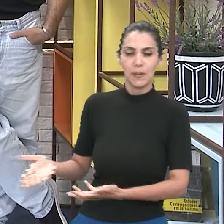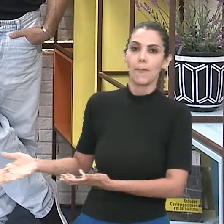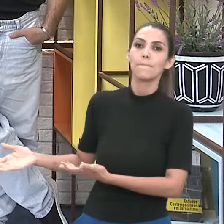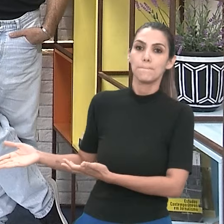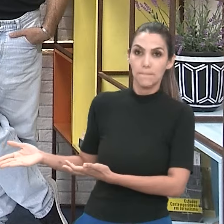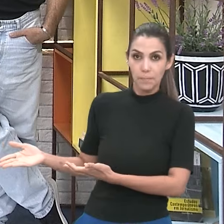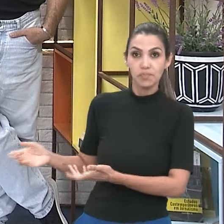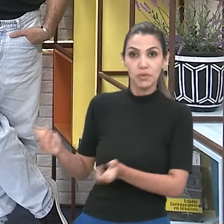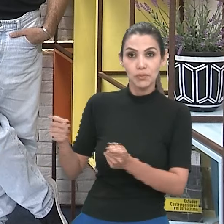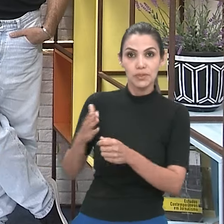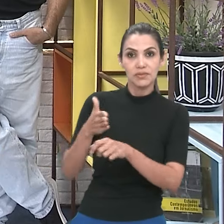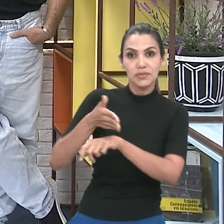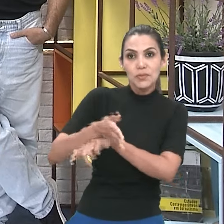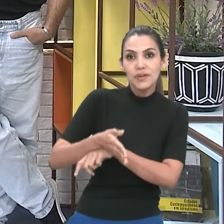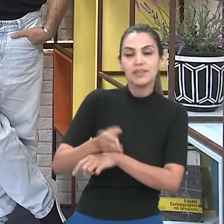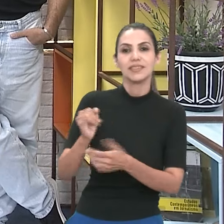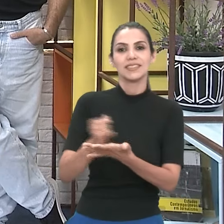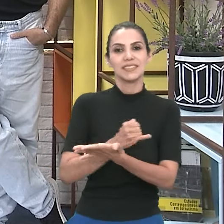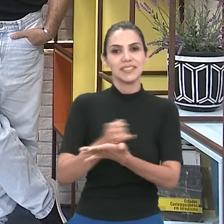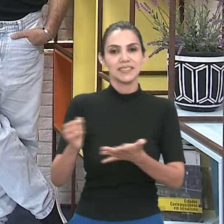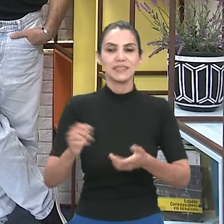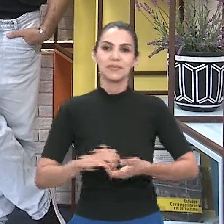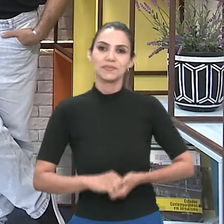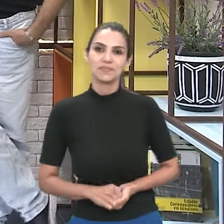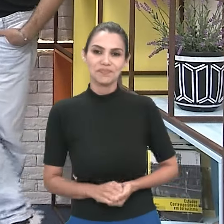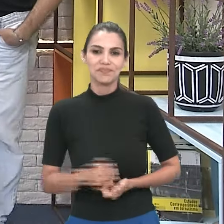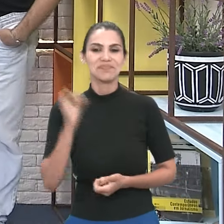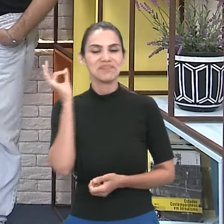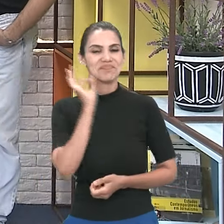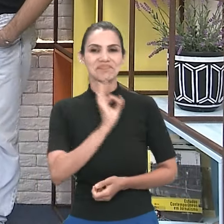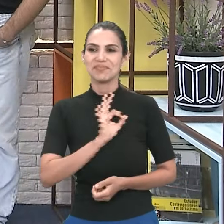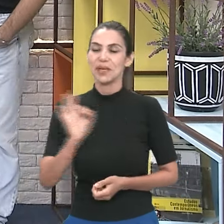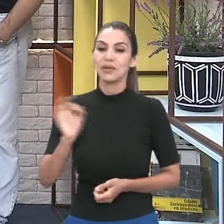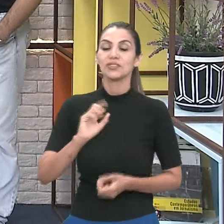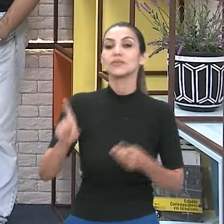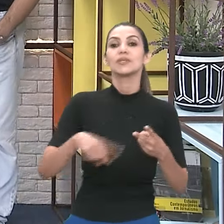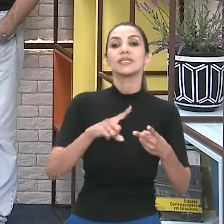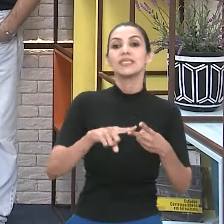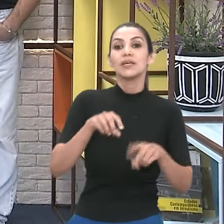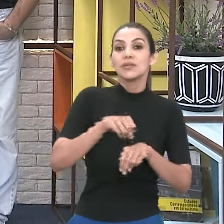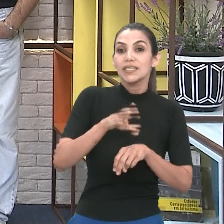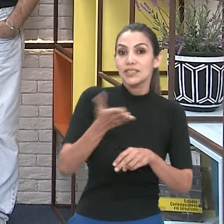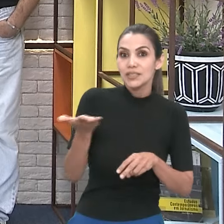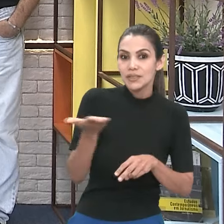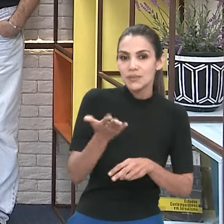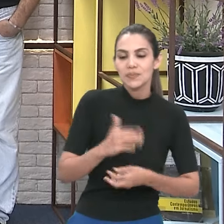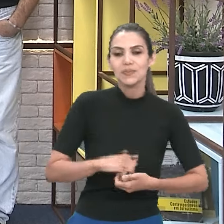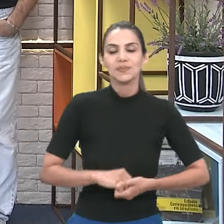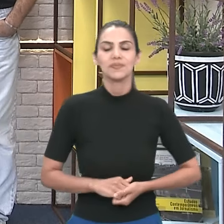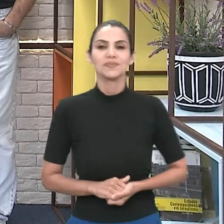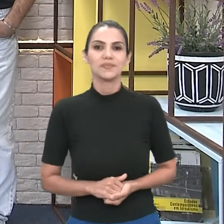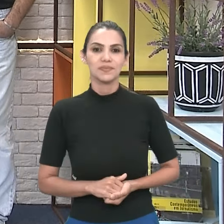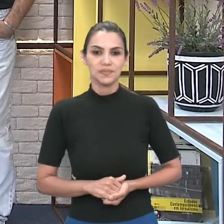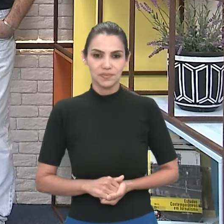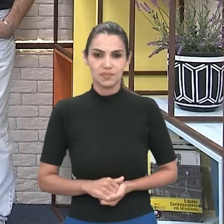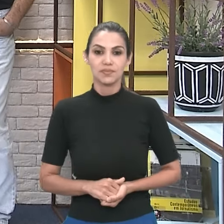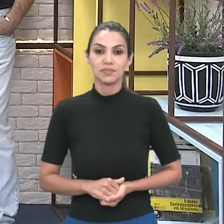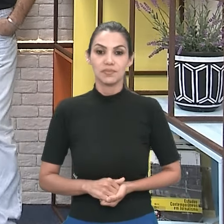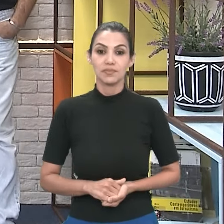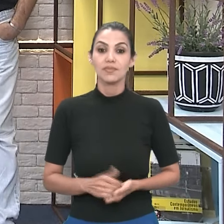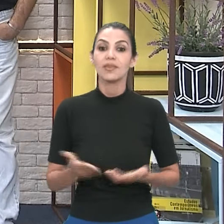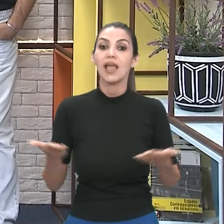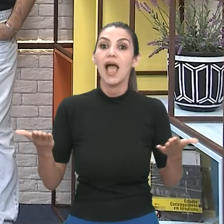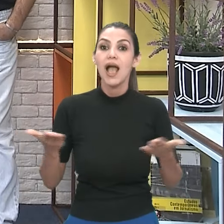ir lá se inscrever. Ótimo. Vamos seguindo? Com certeza. Segunda dica de hoje. Bom, nesse mês